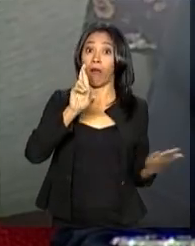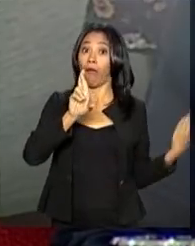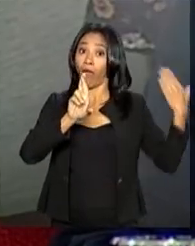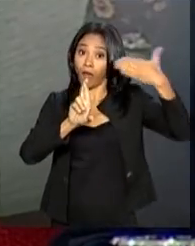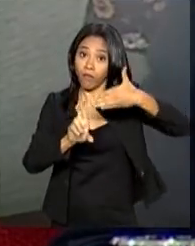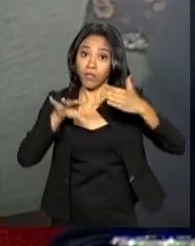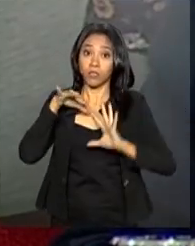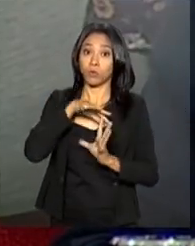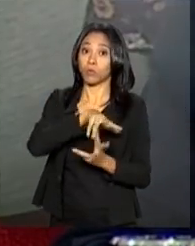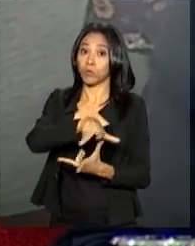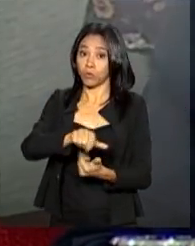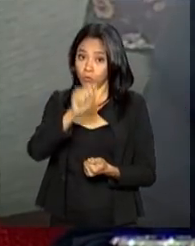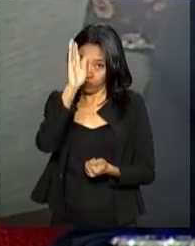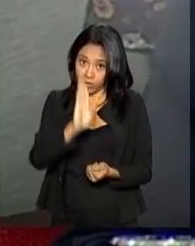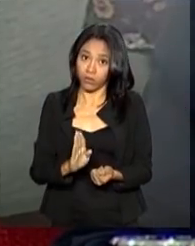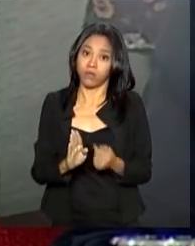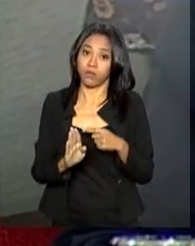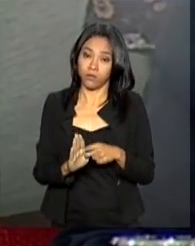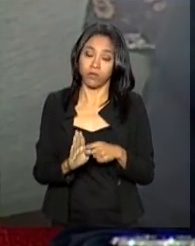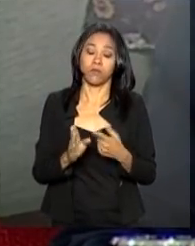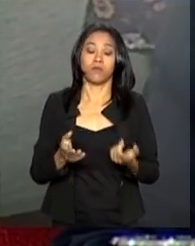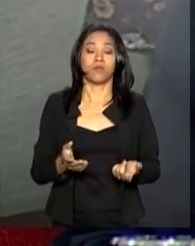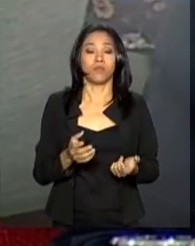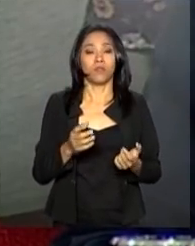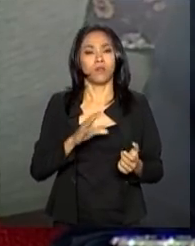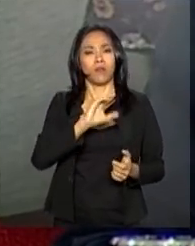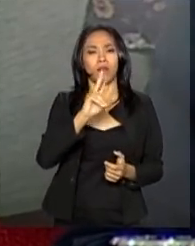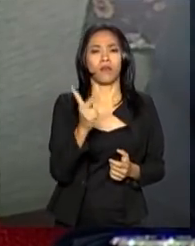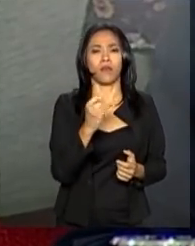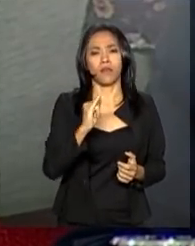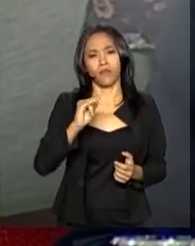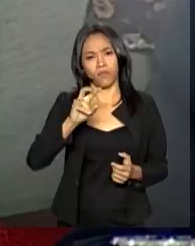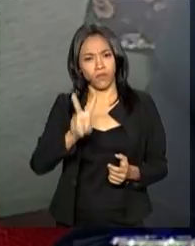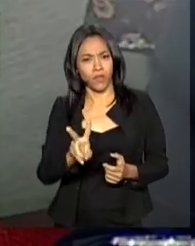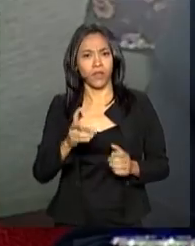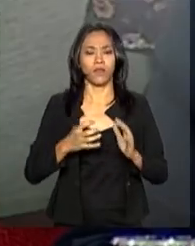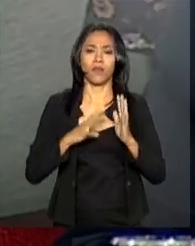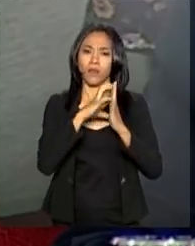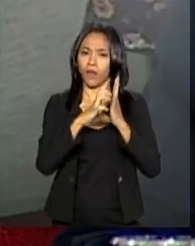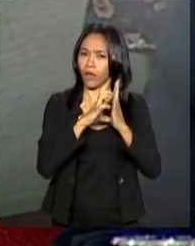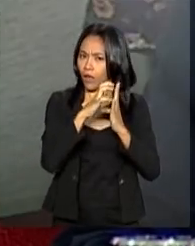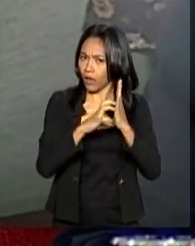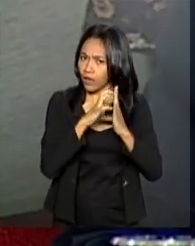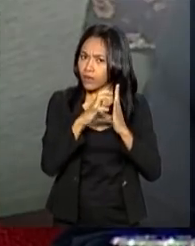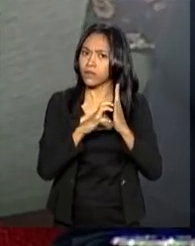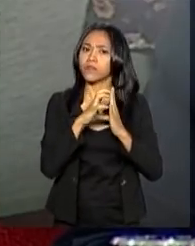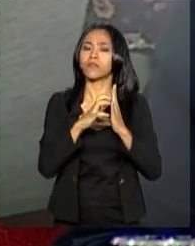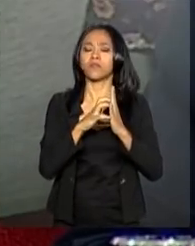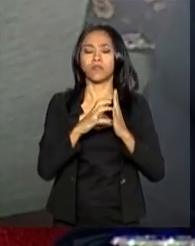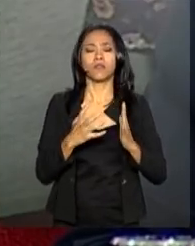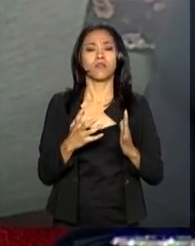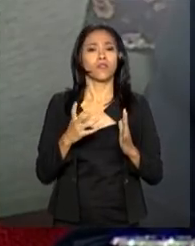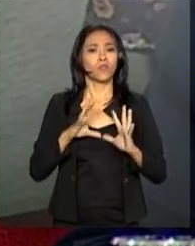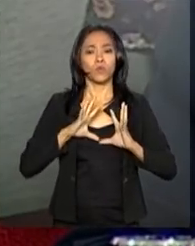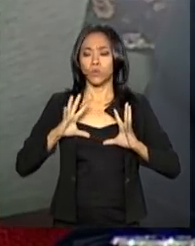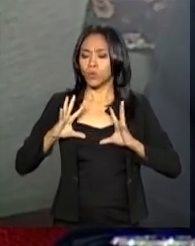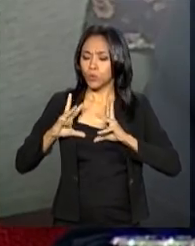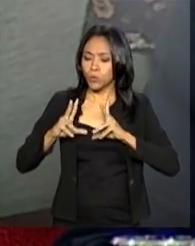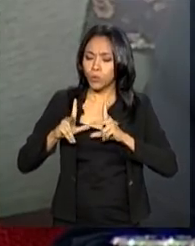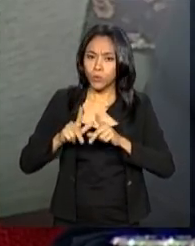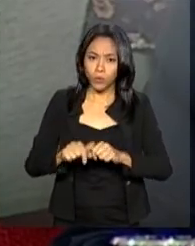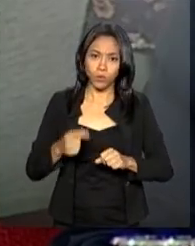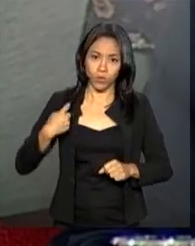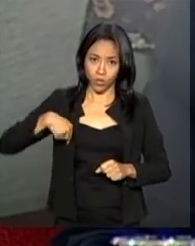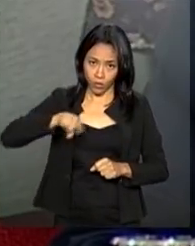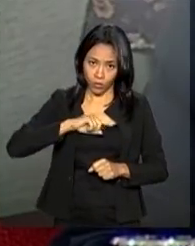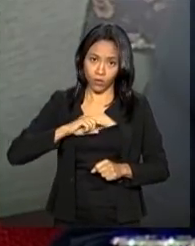na questão do HIV, da AIDS, naquilo que nós temos proporcionado à nossa